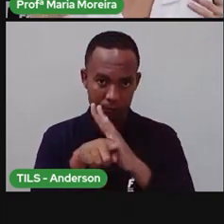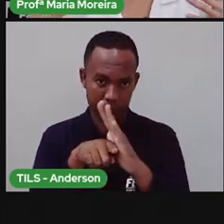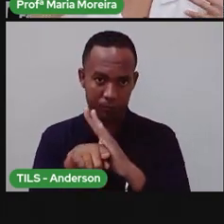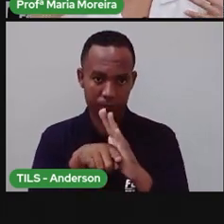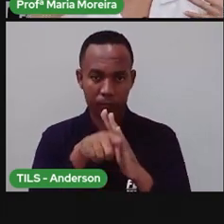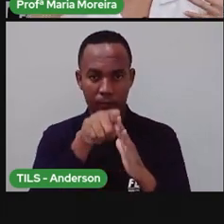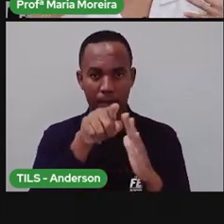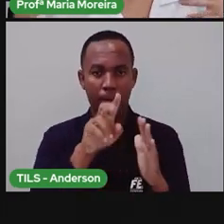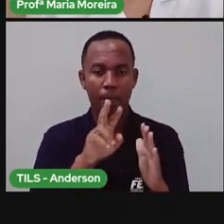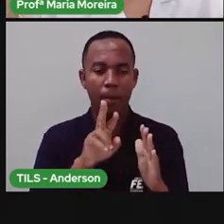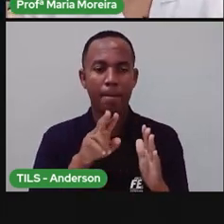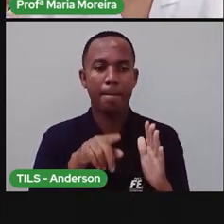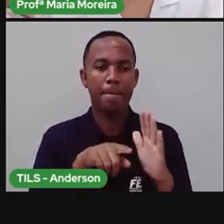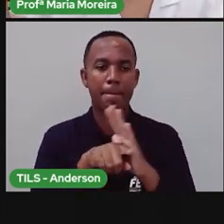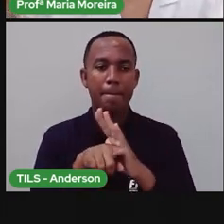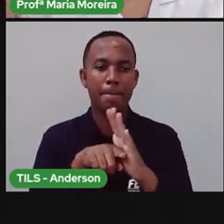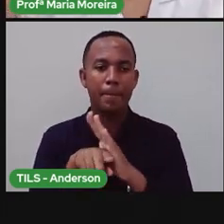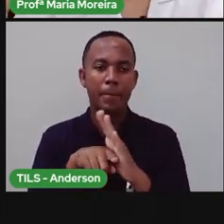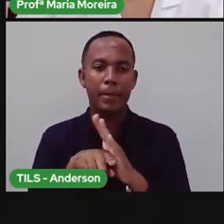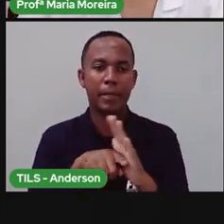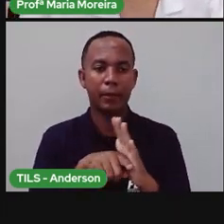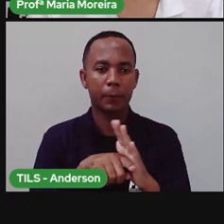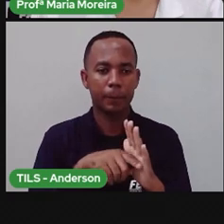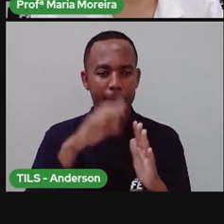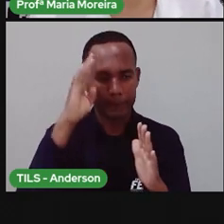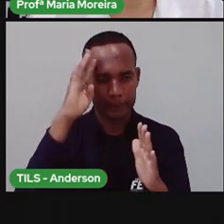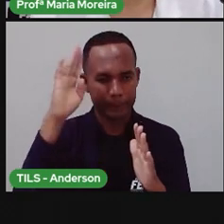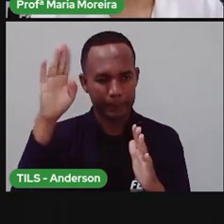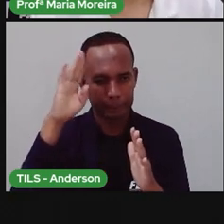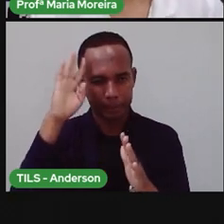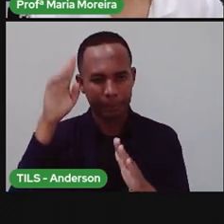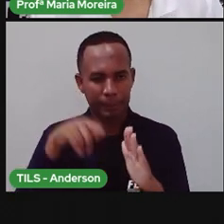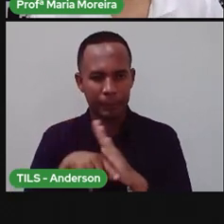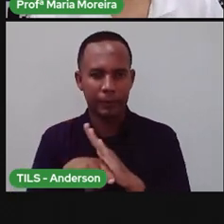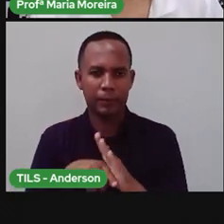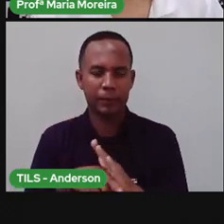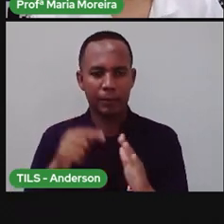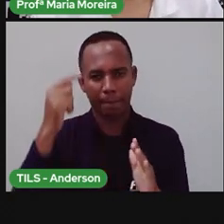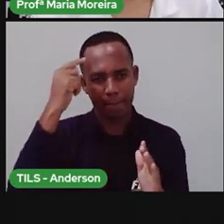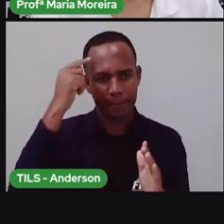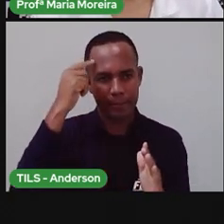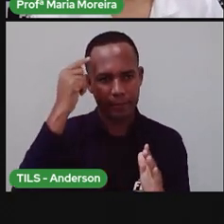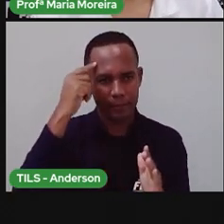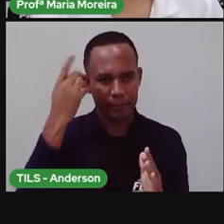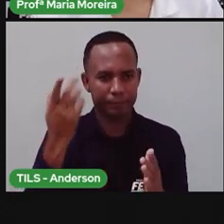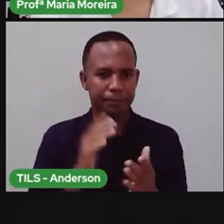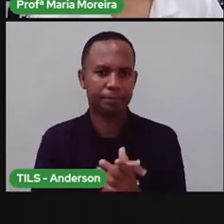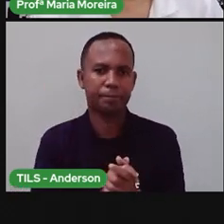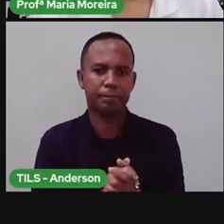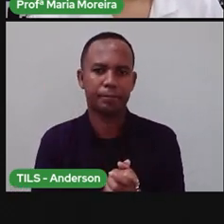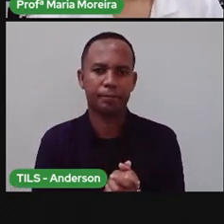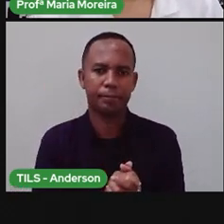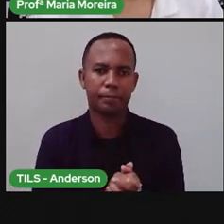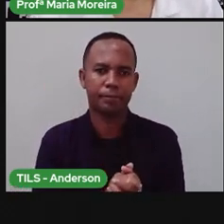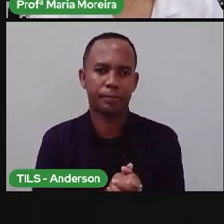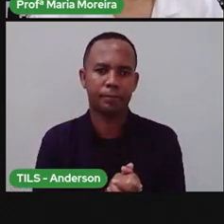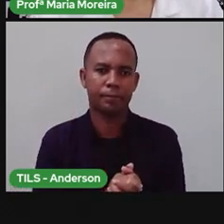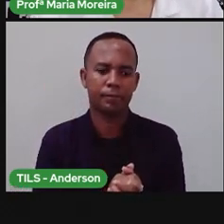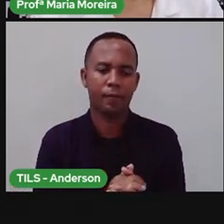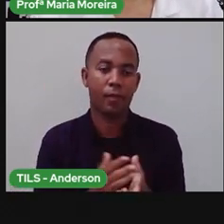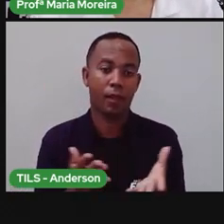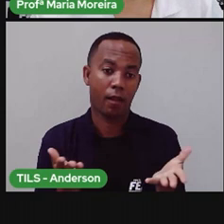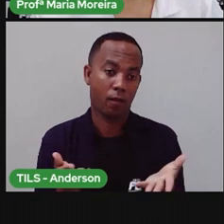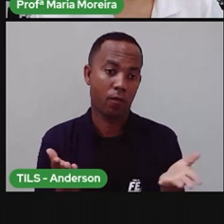refletirem, pensarem, né? E aí, chegamos aqui ao nosso